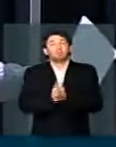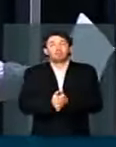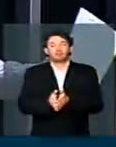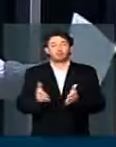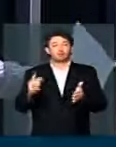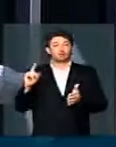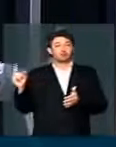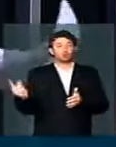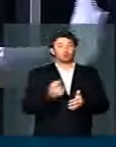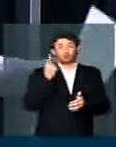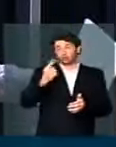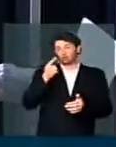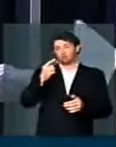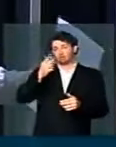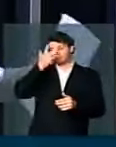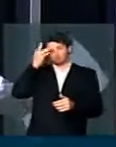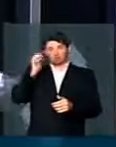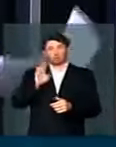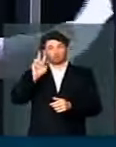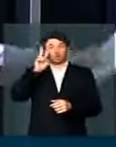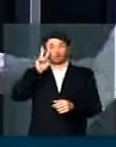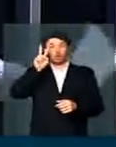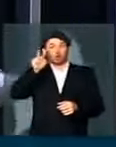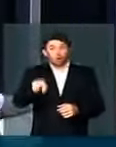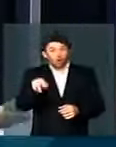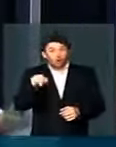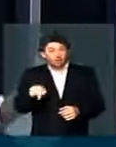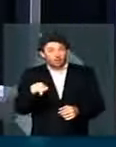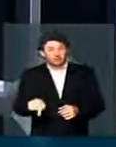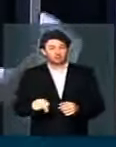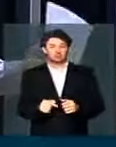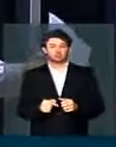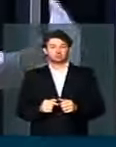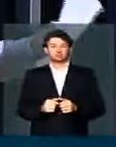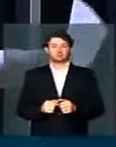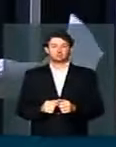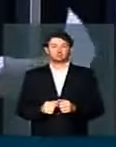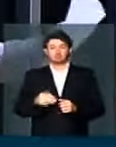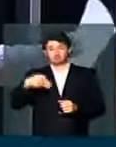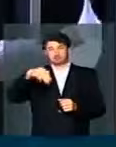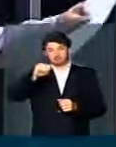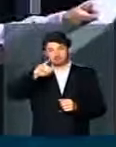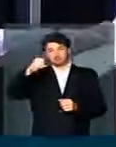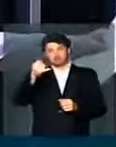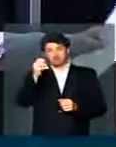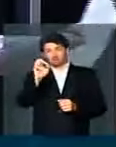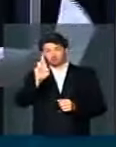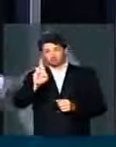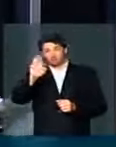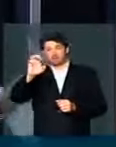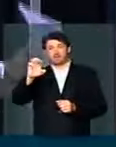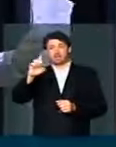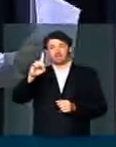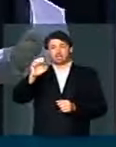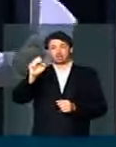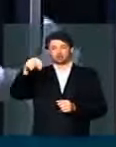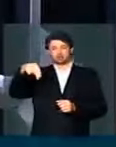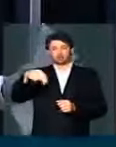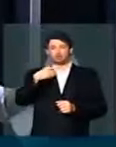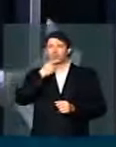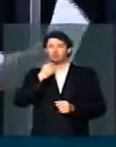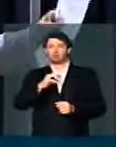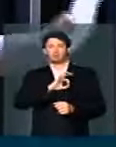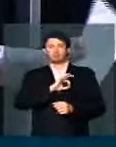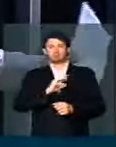as autoridades observem esse caso. O Major Edson Santos é um